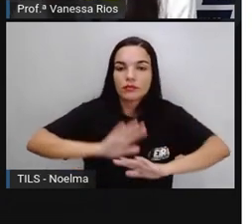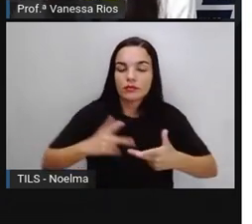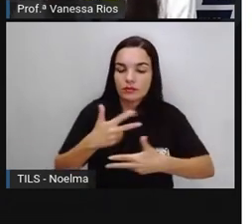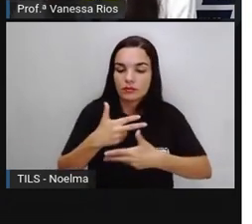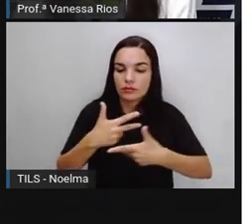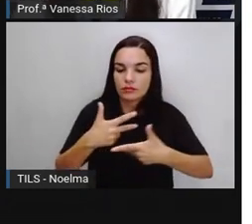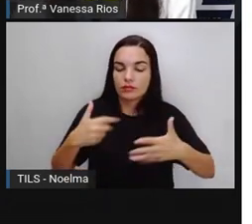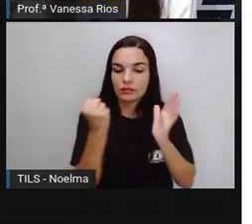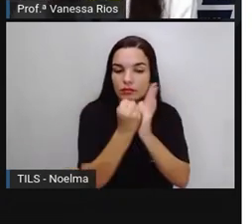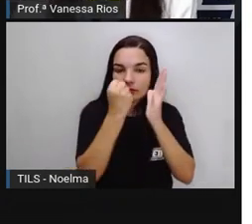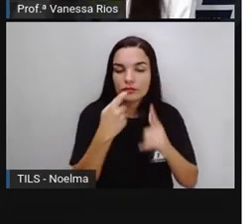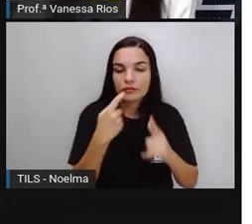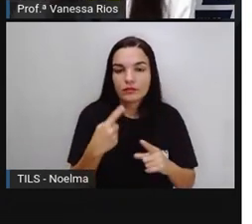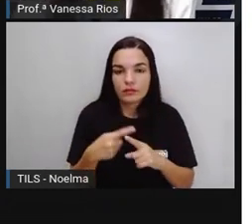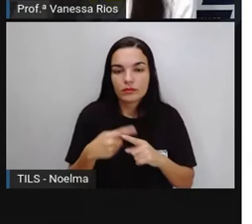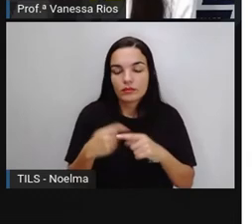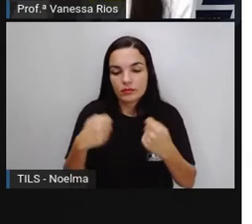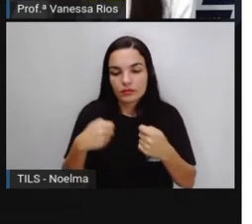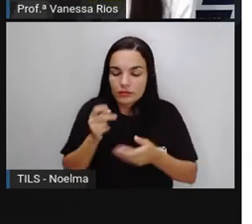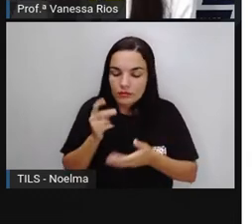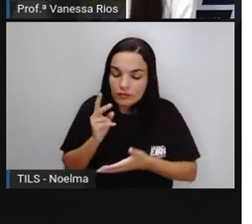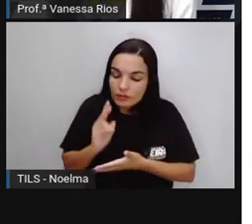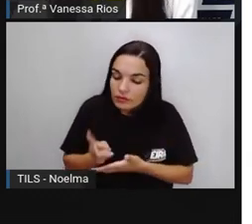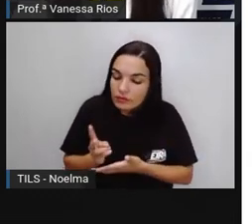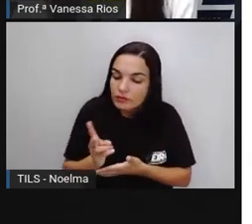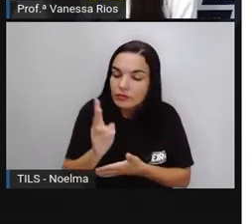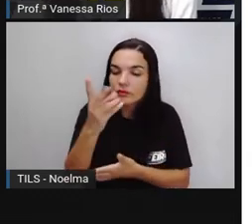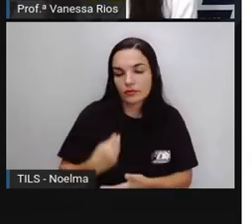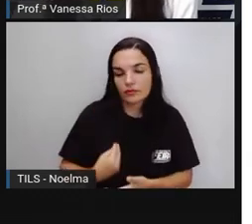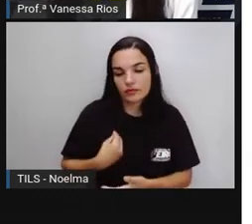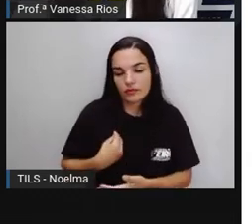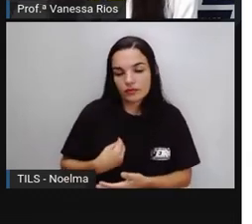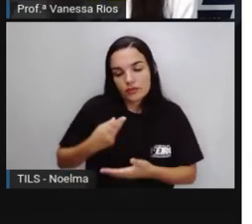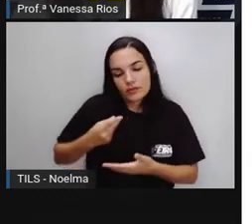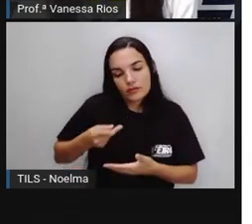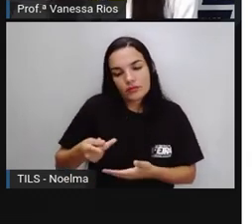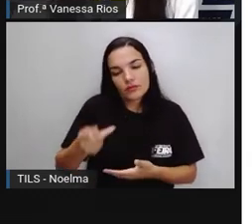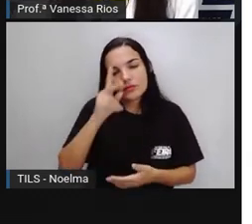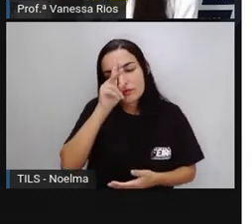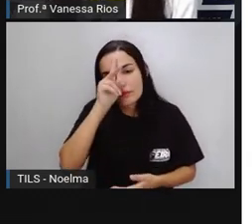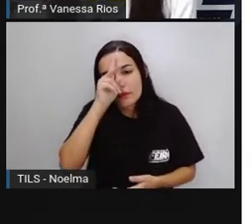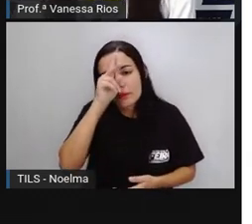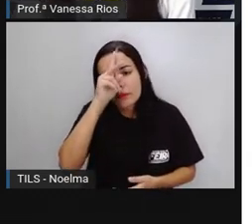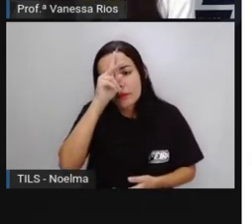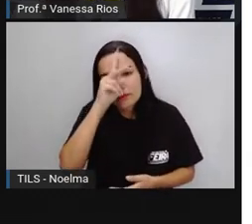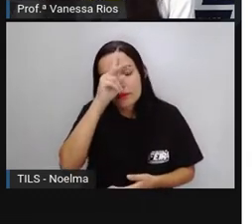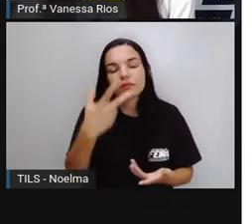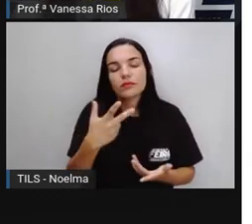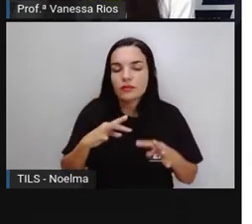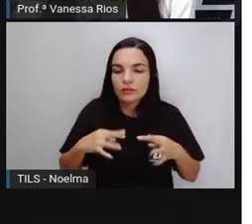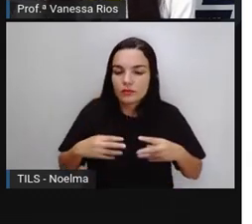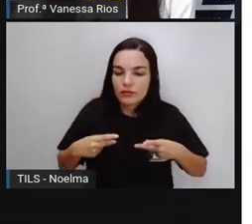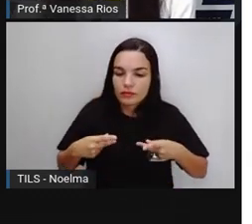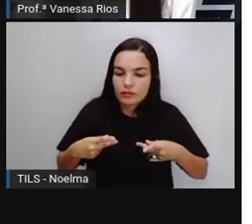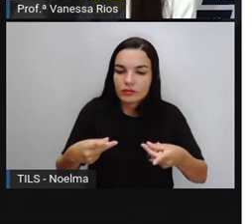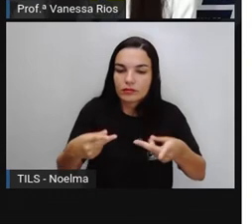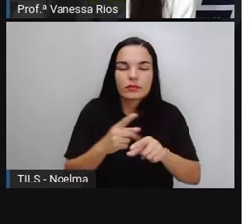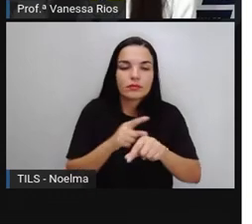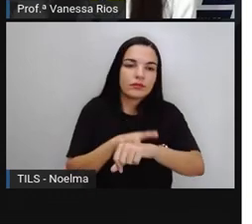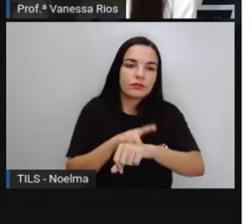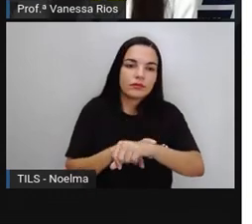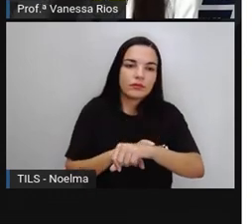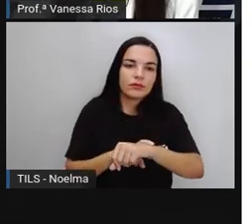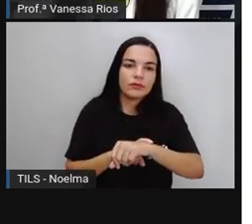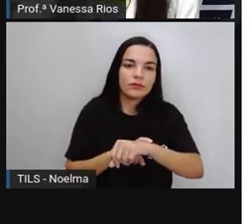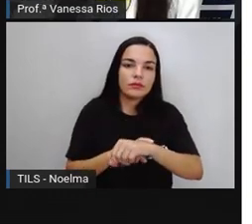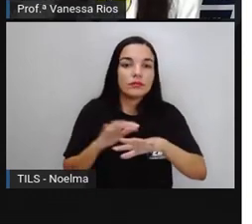não deixem aí de acontecer durante a história, né? No decorrer do tempo. E aí